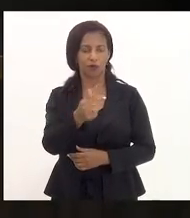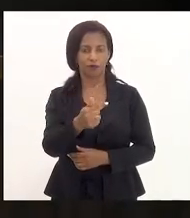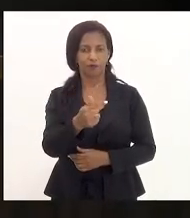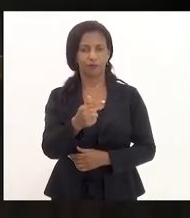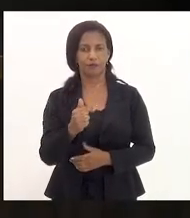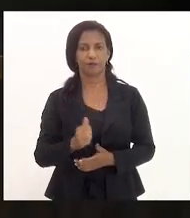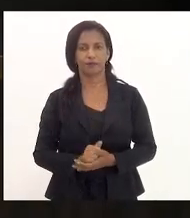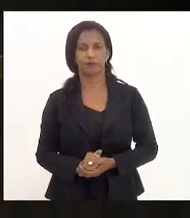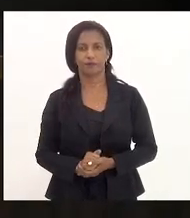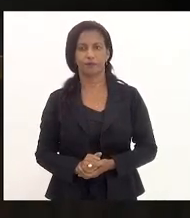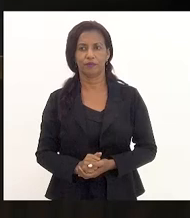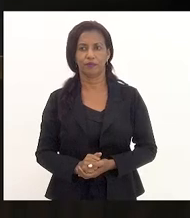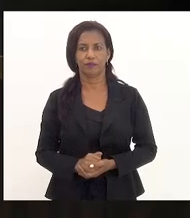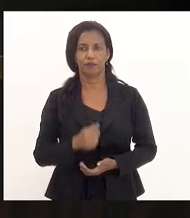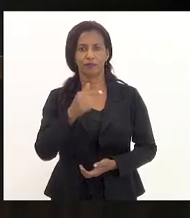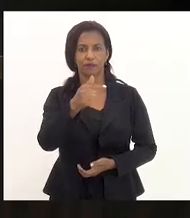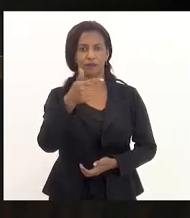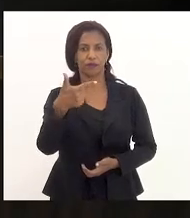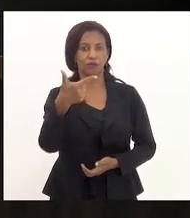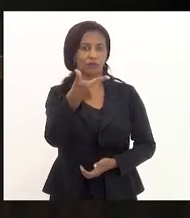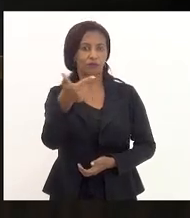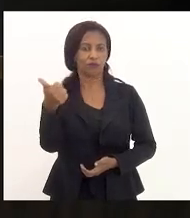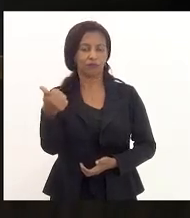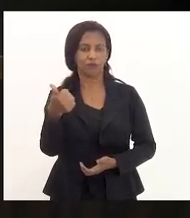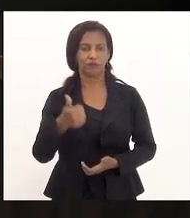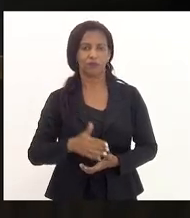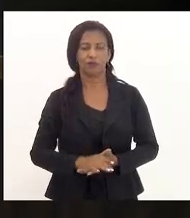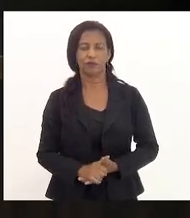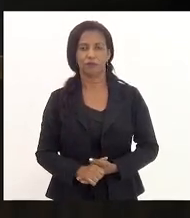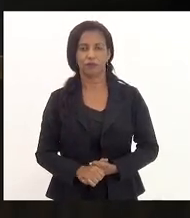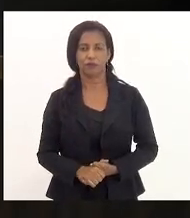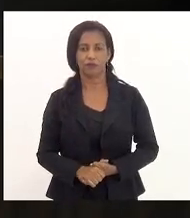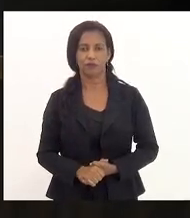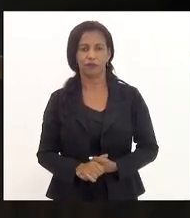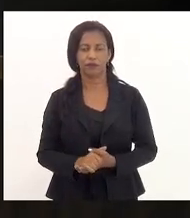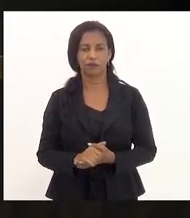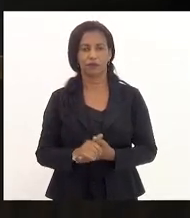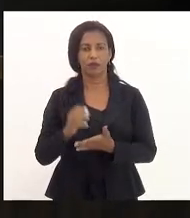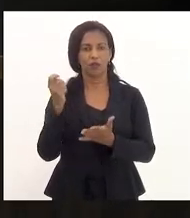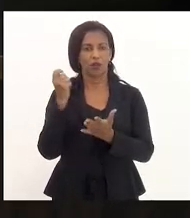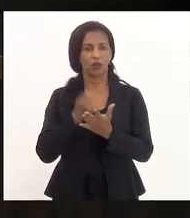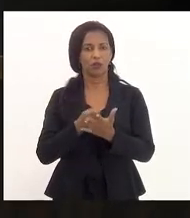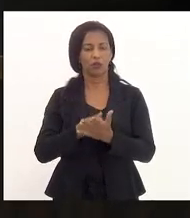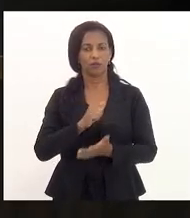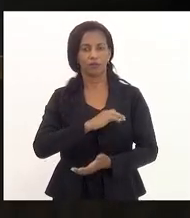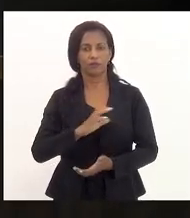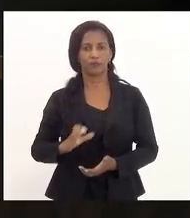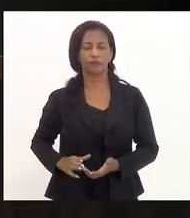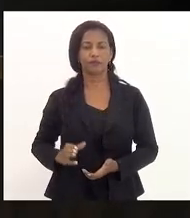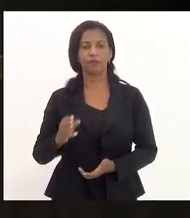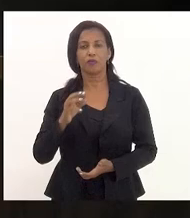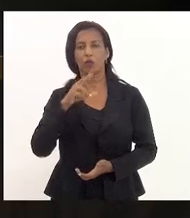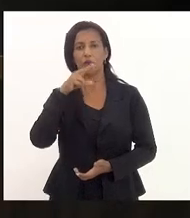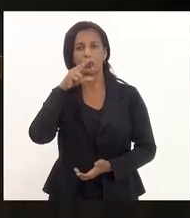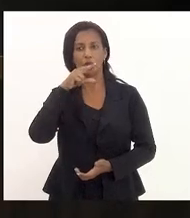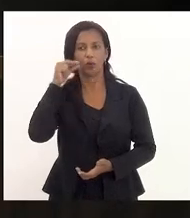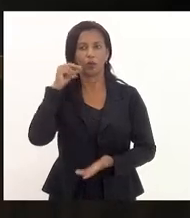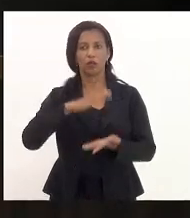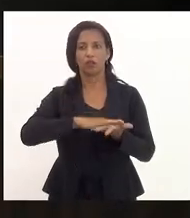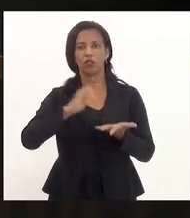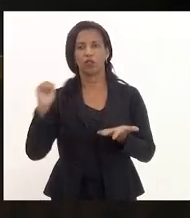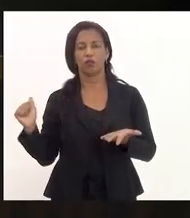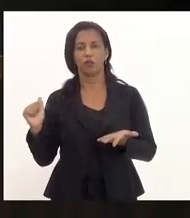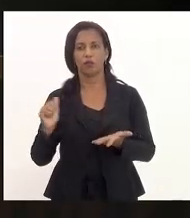.72 de 21, de autoria do deputado André Ciliano e Rosenberg, está retirado de